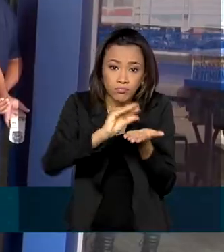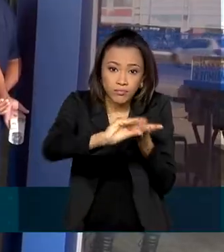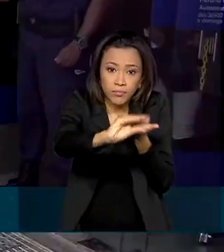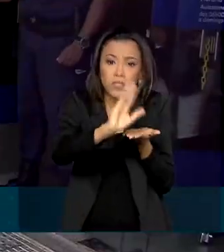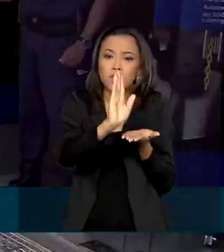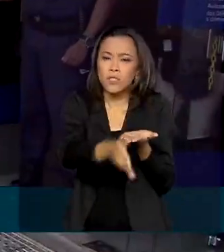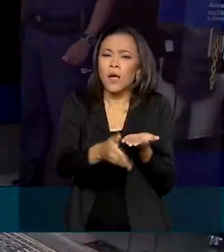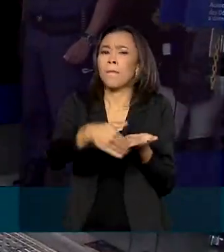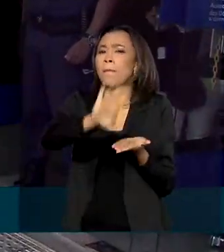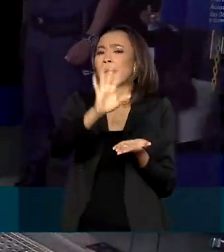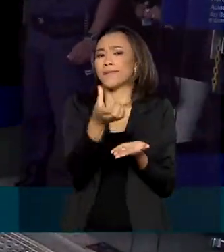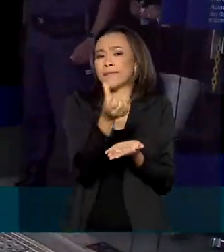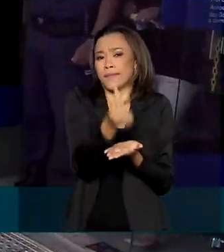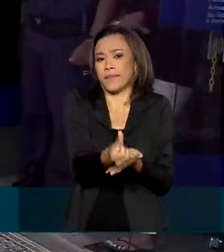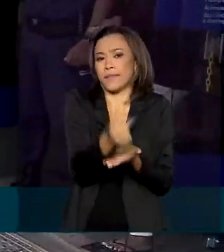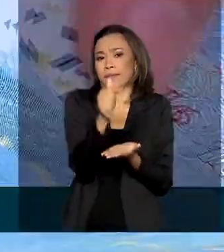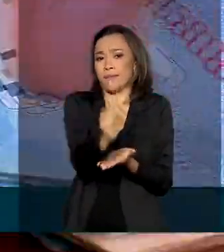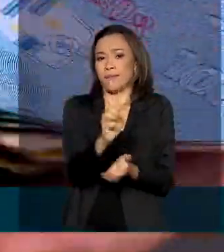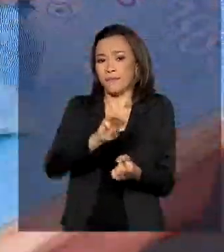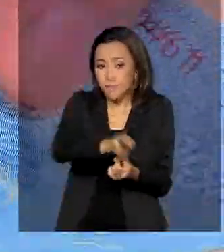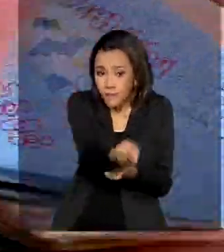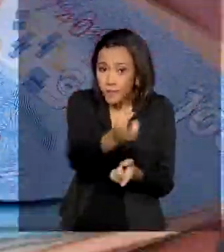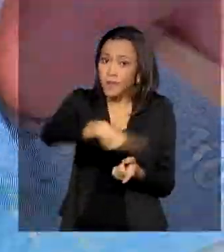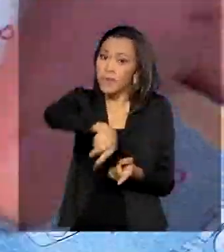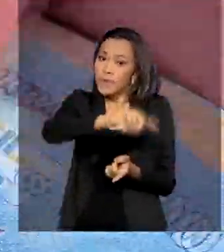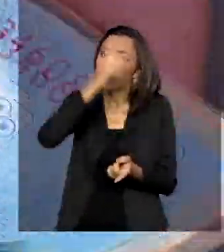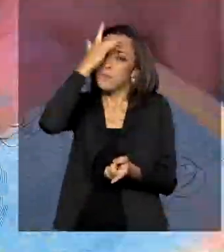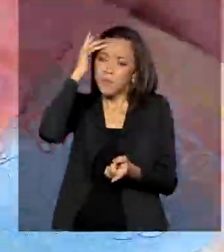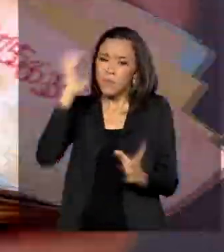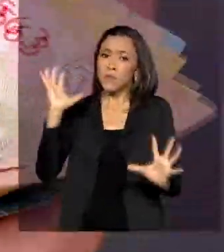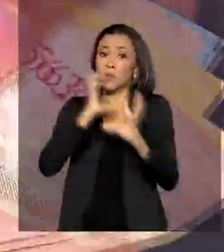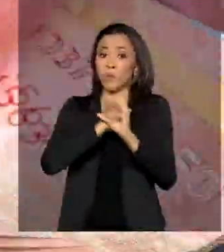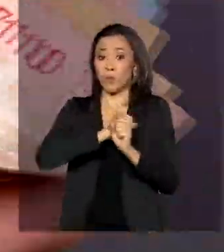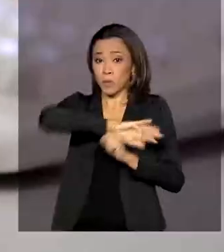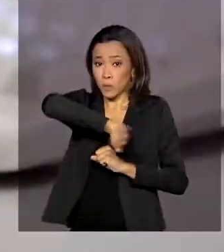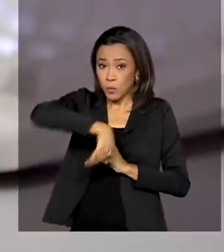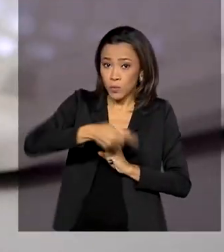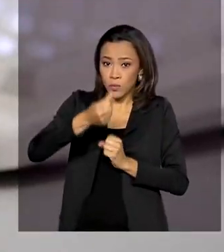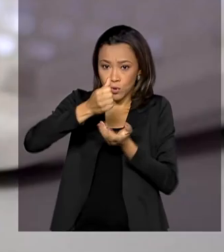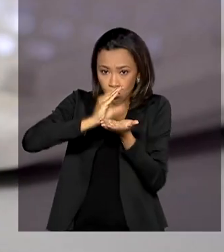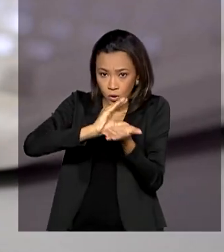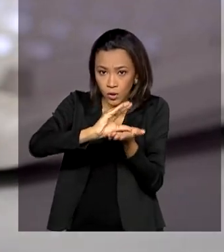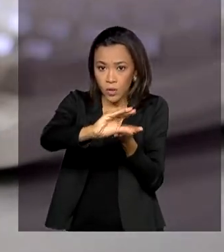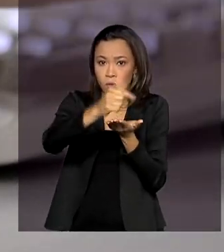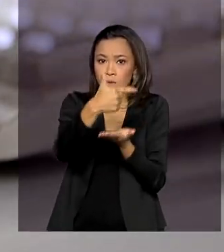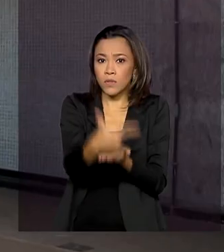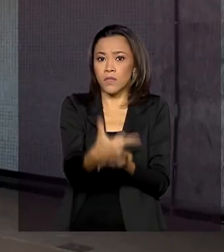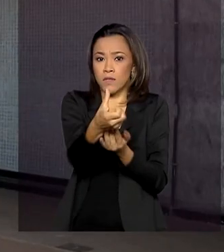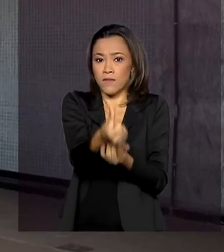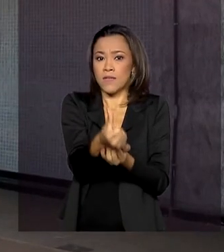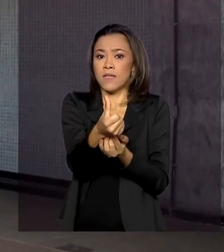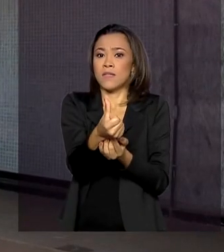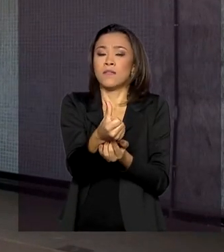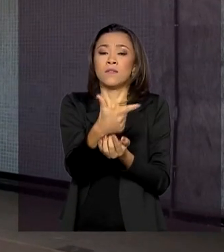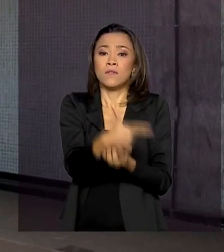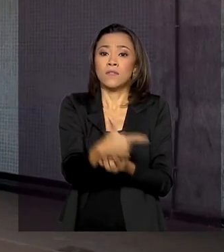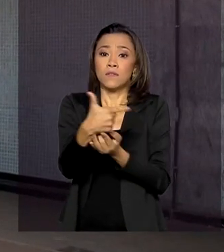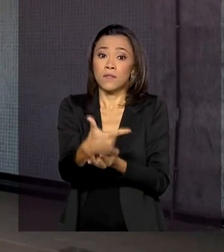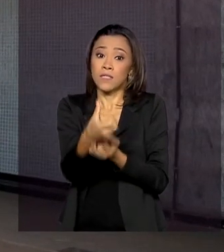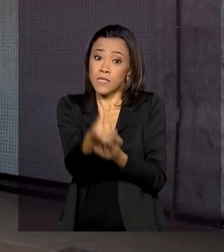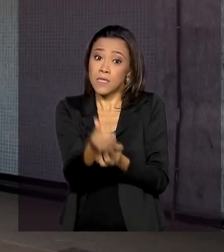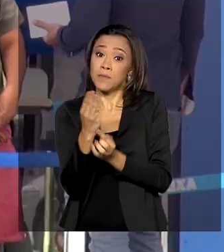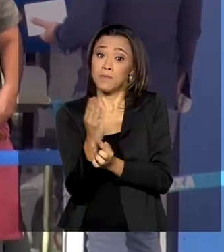bolso de mais de 67 milhões de brasileiros, totalizando um montante de 226 bilhões de reais em